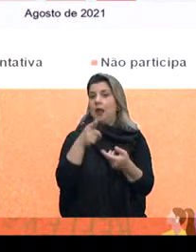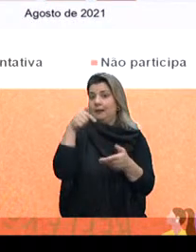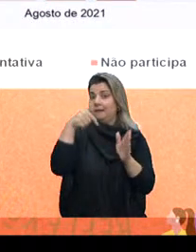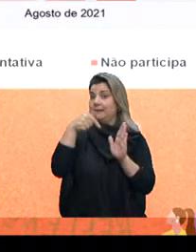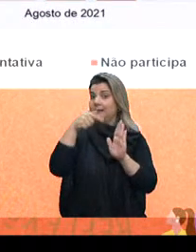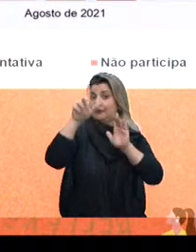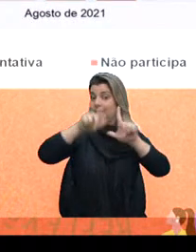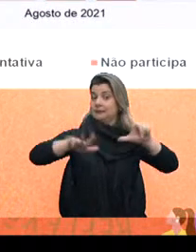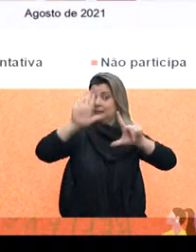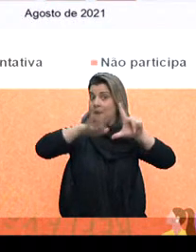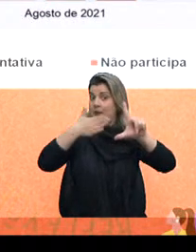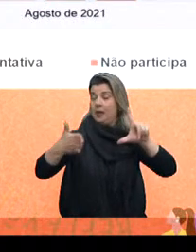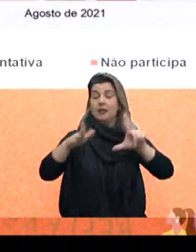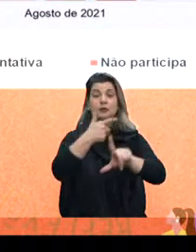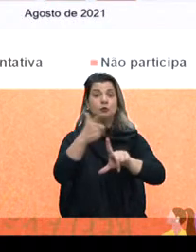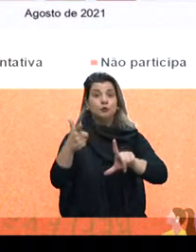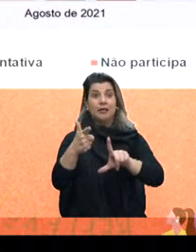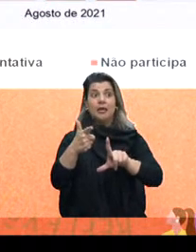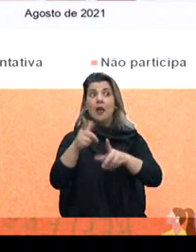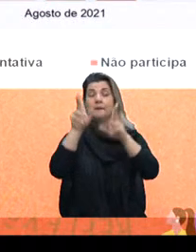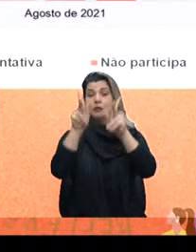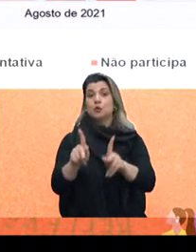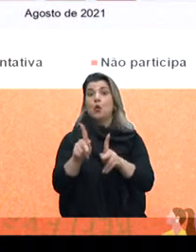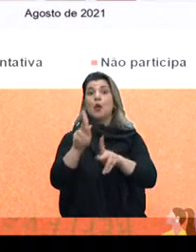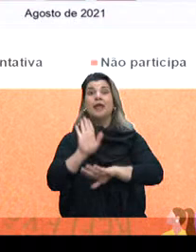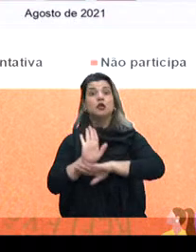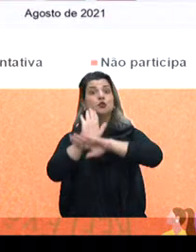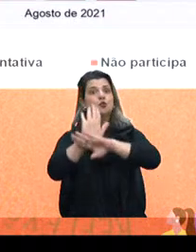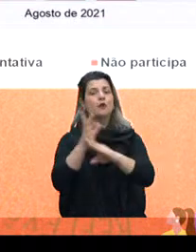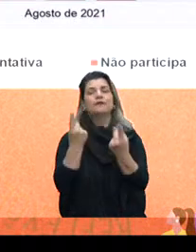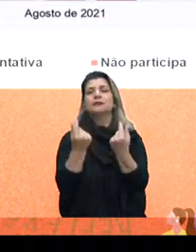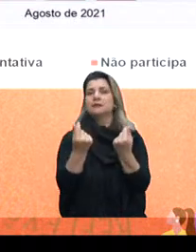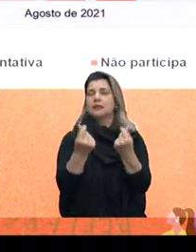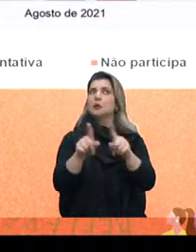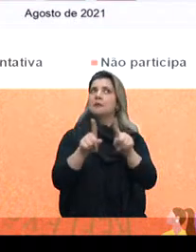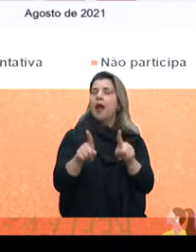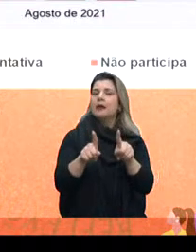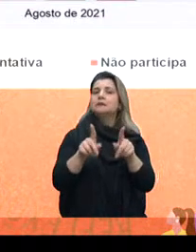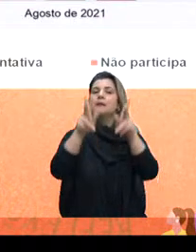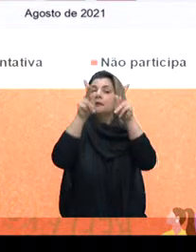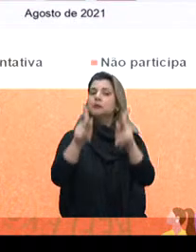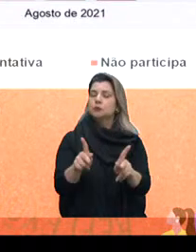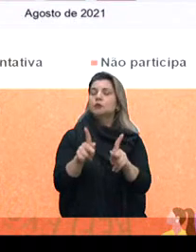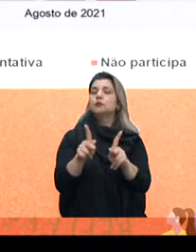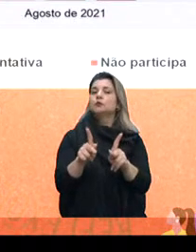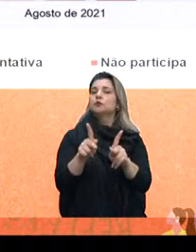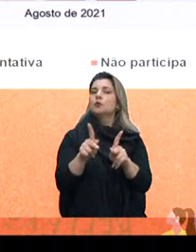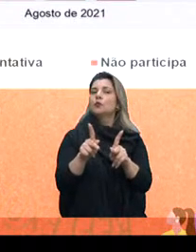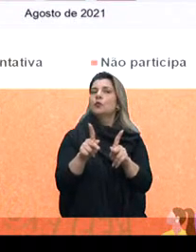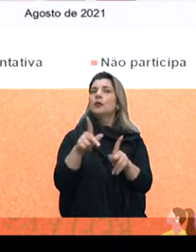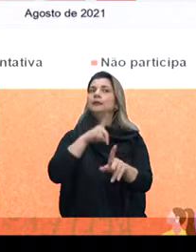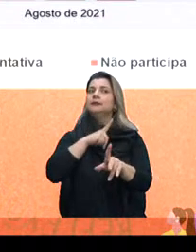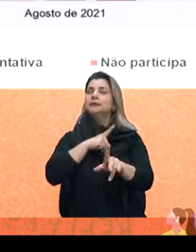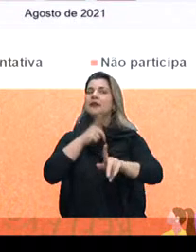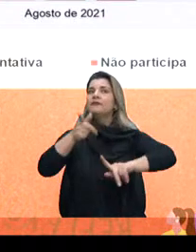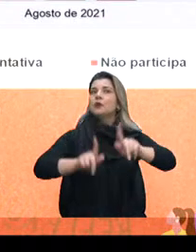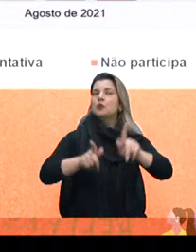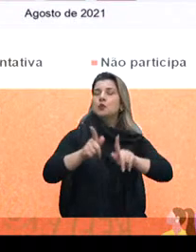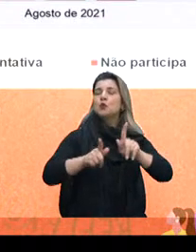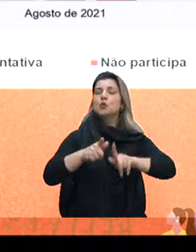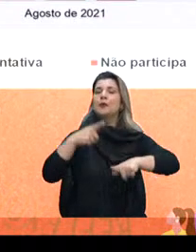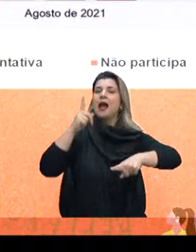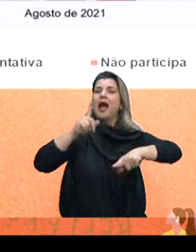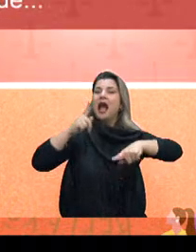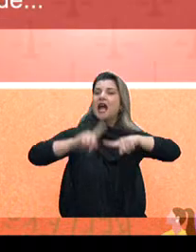ajuda financeira. Aquela pessoa que se envolveu efetivamente em alguma causa durante a pandemia.